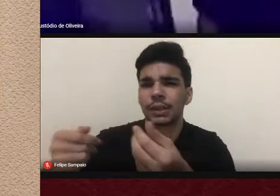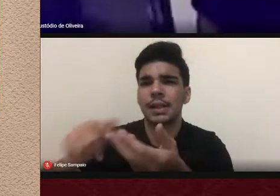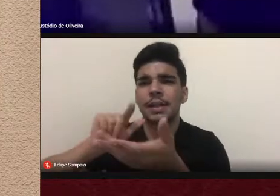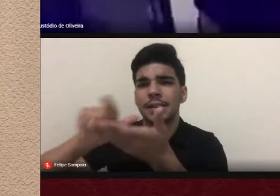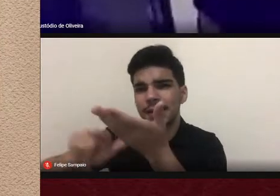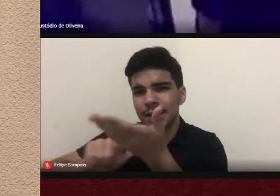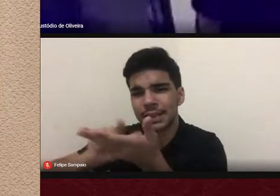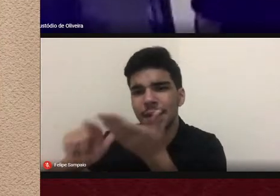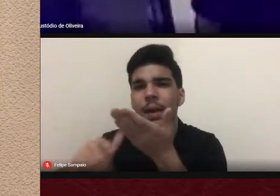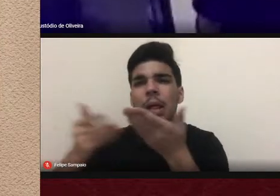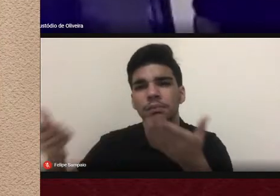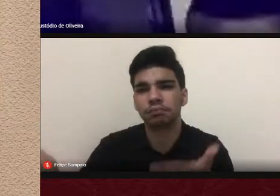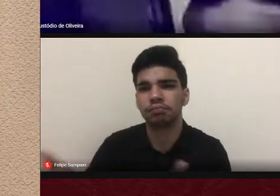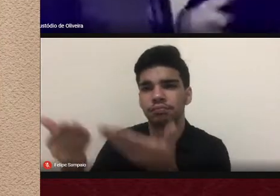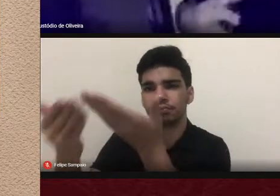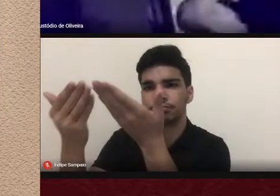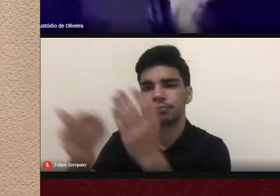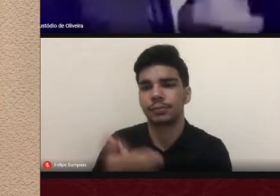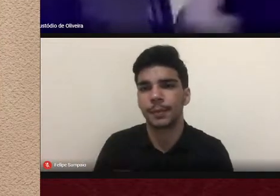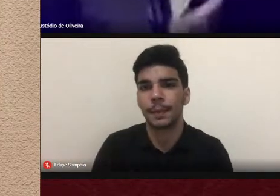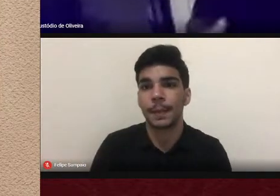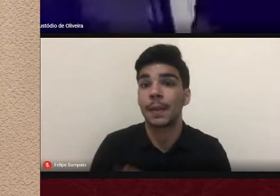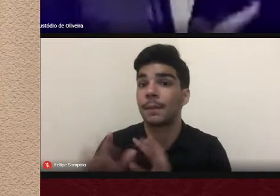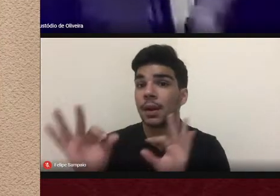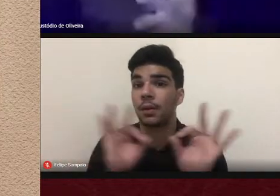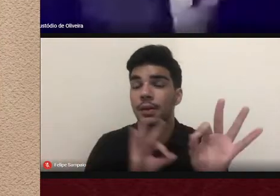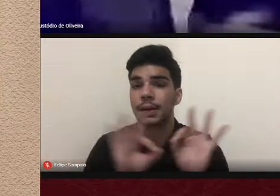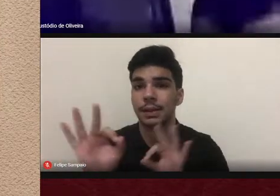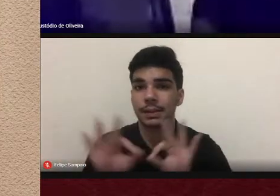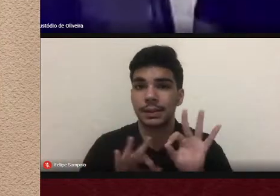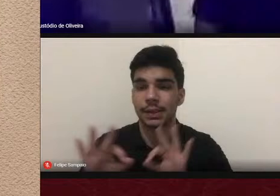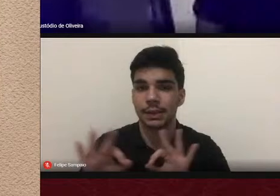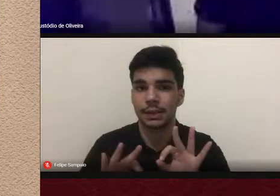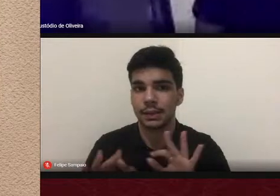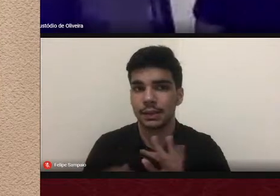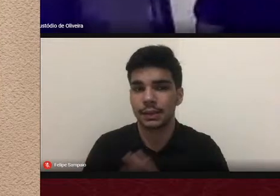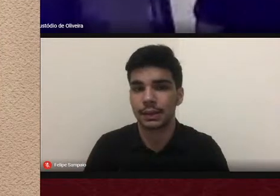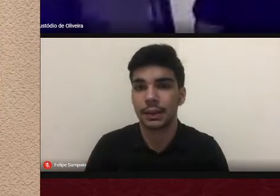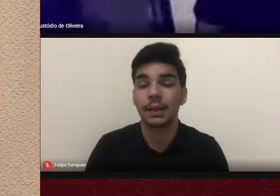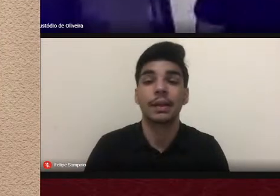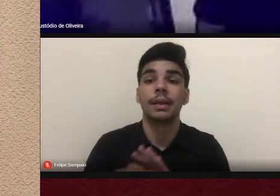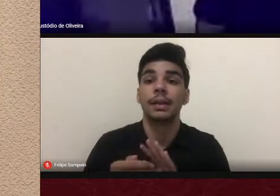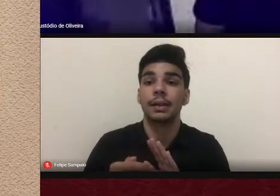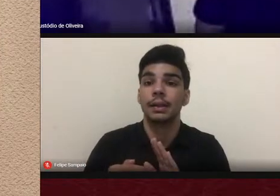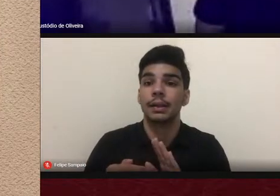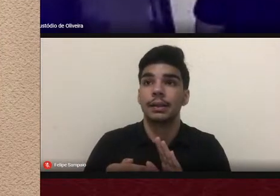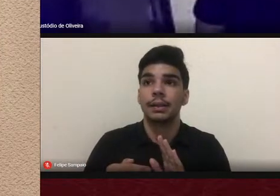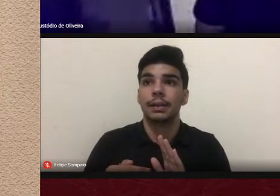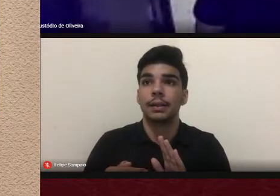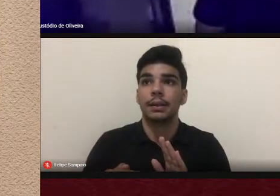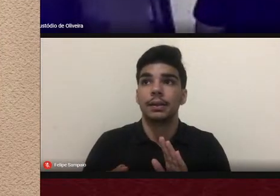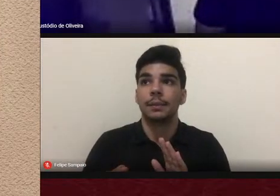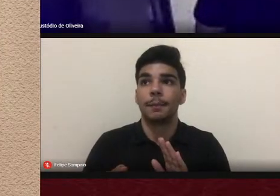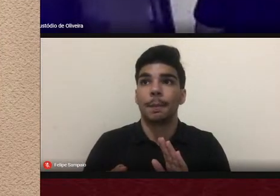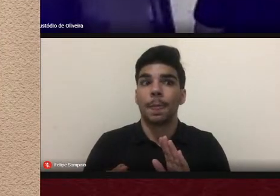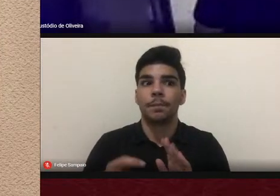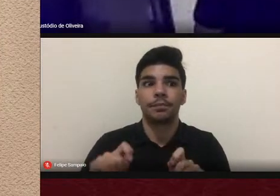na organização editorial desse livro